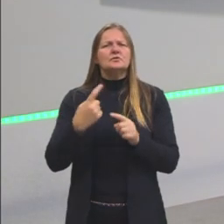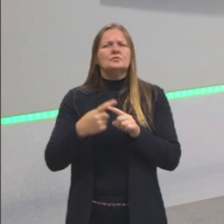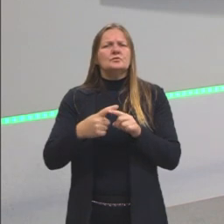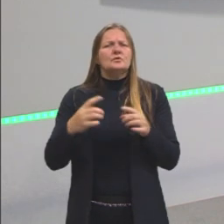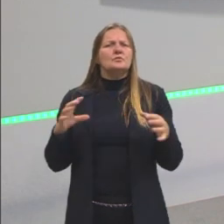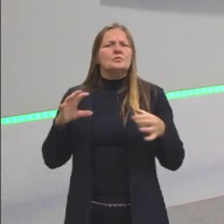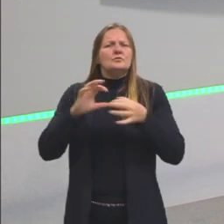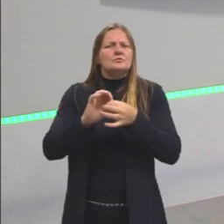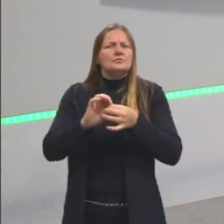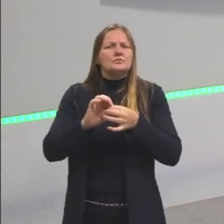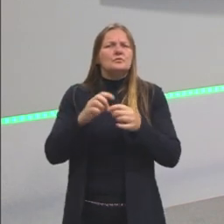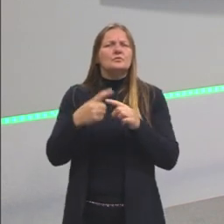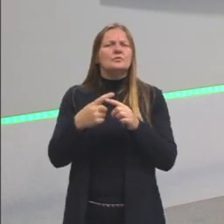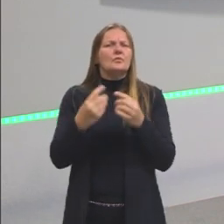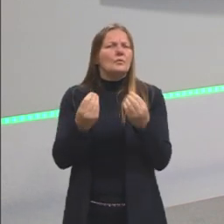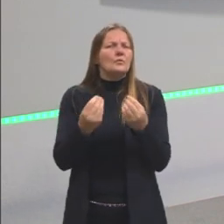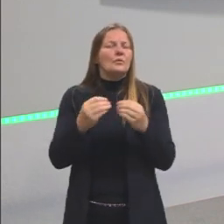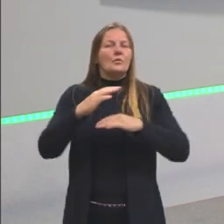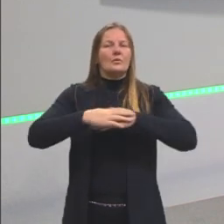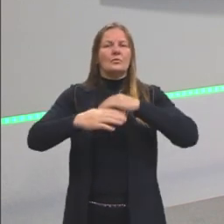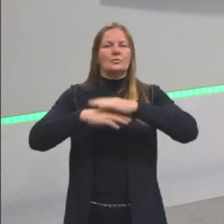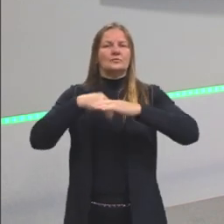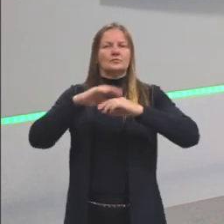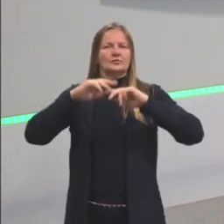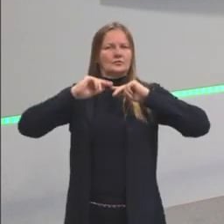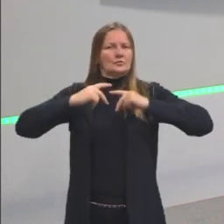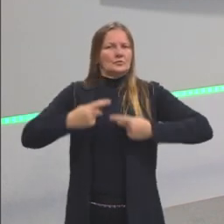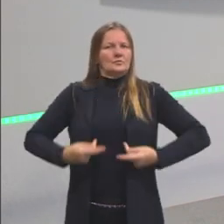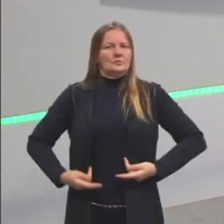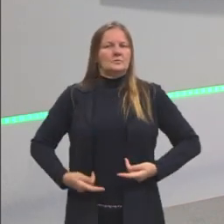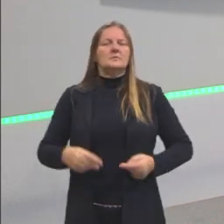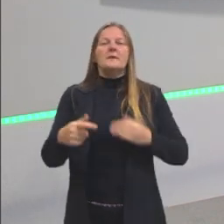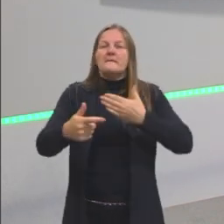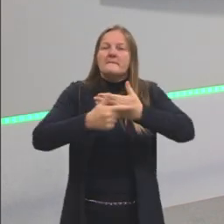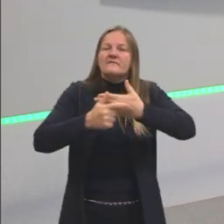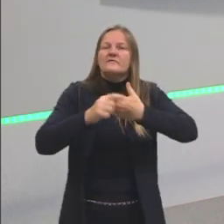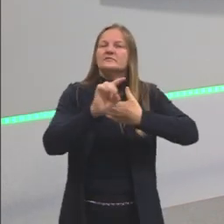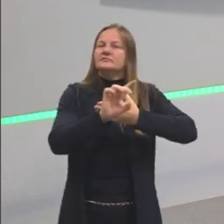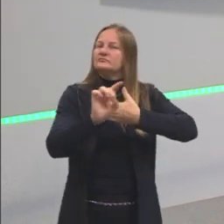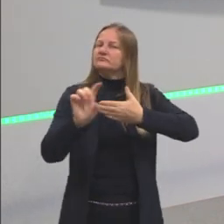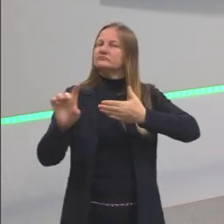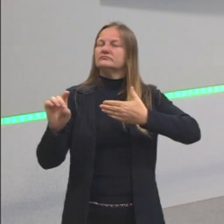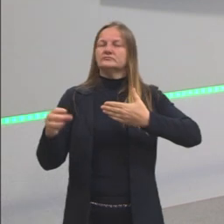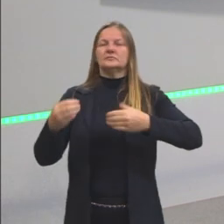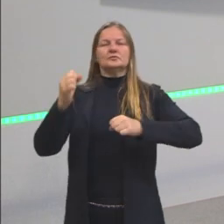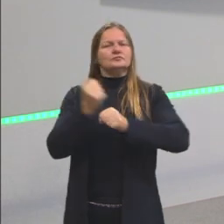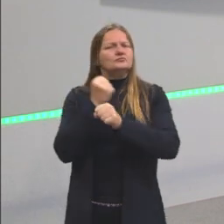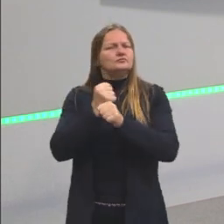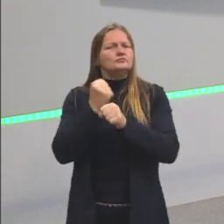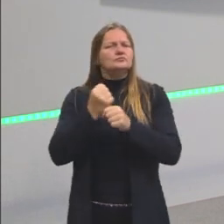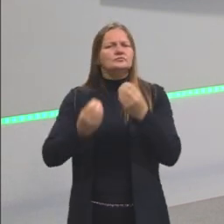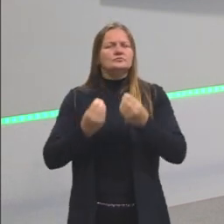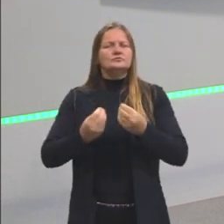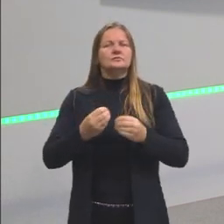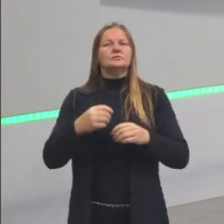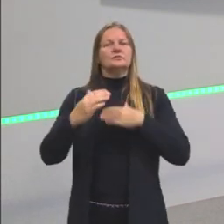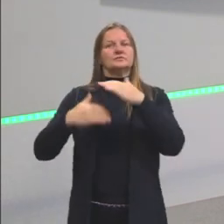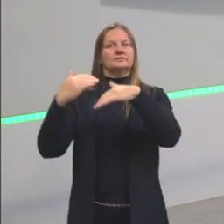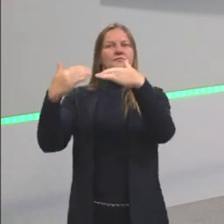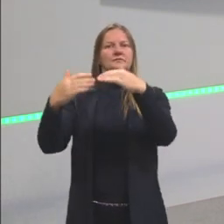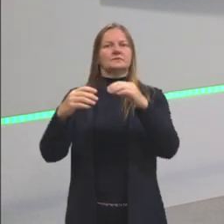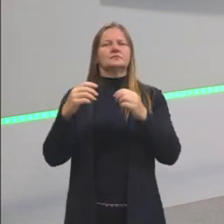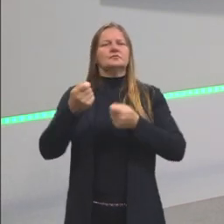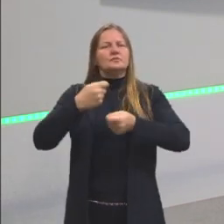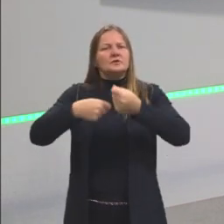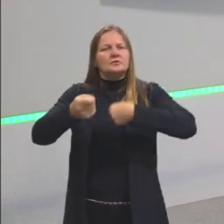associadas como construções humanas, percebendo seus papéis nos processos de produção e no desenvolvimento